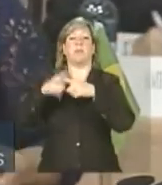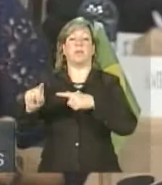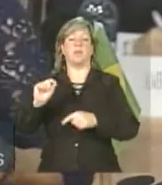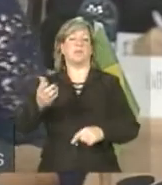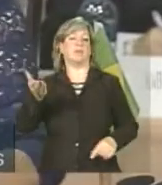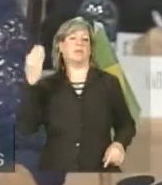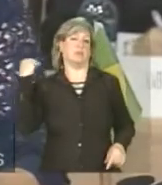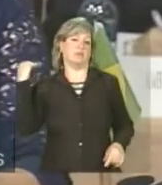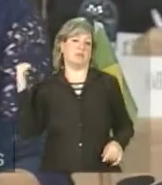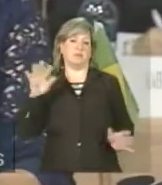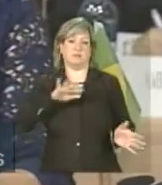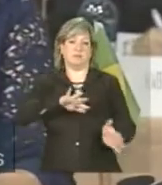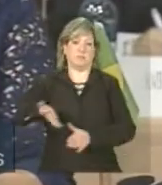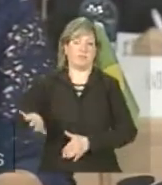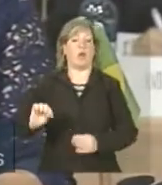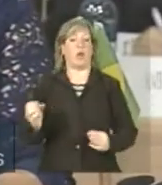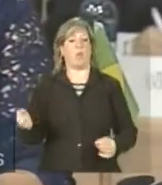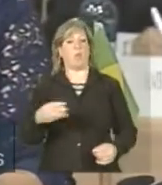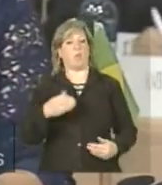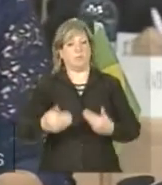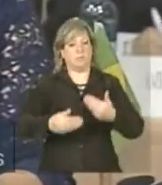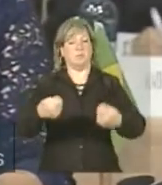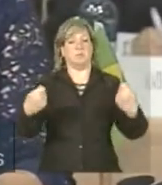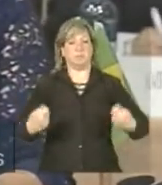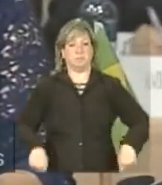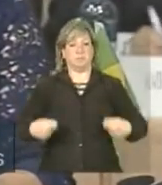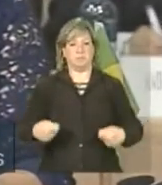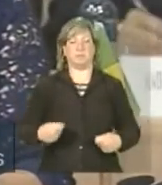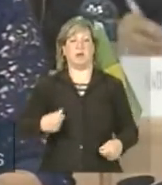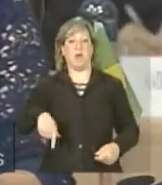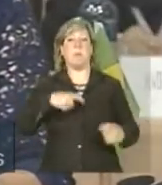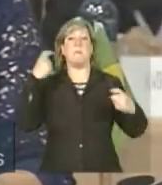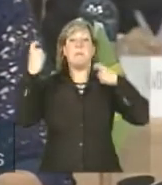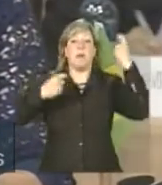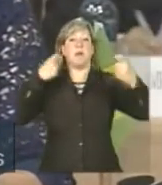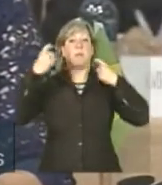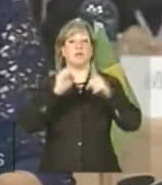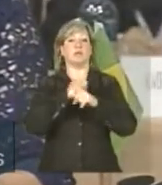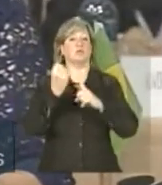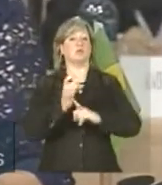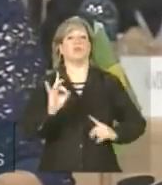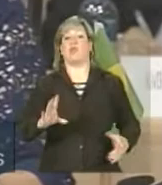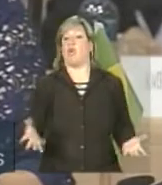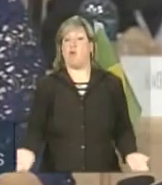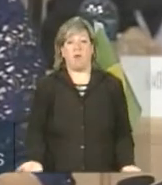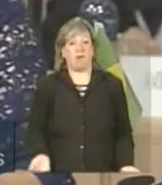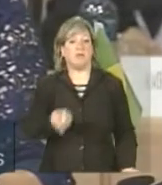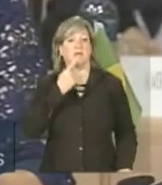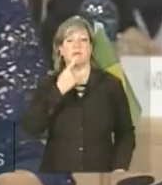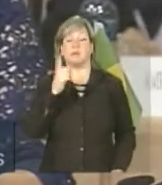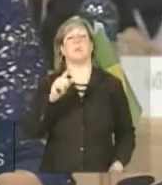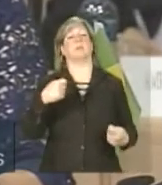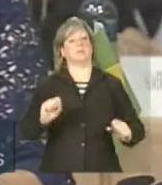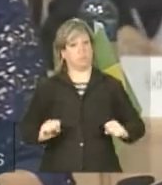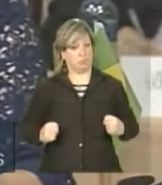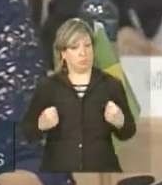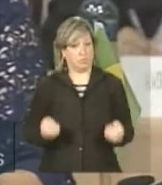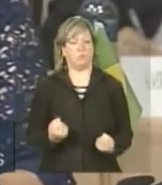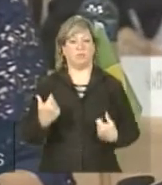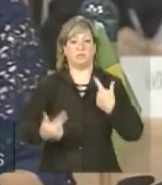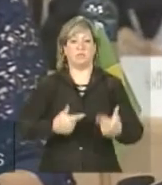ou de paradigmas vazios de preocupação social em relação ao